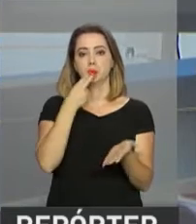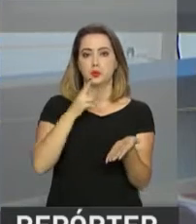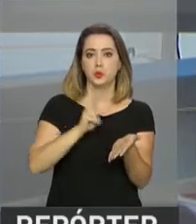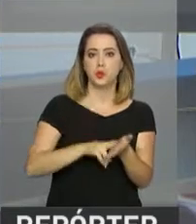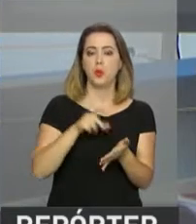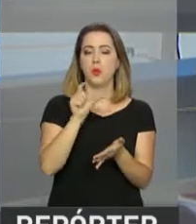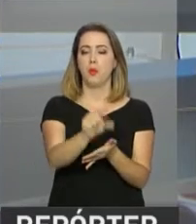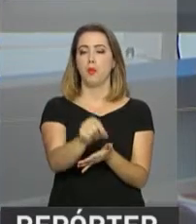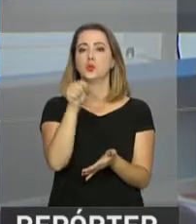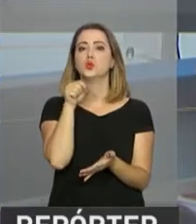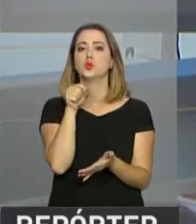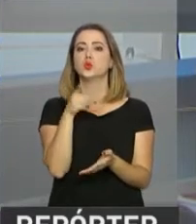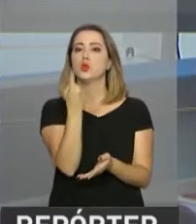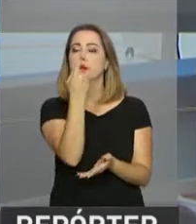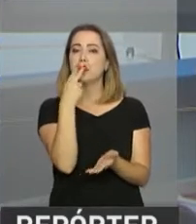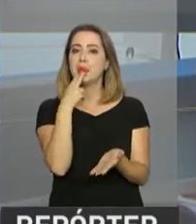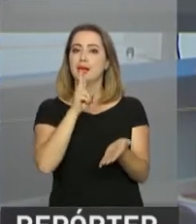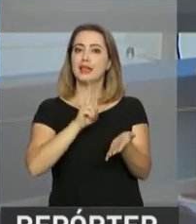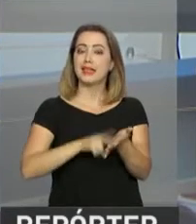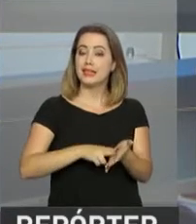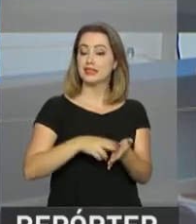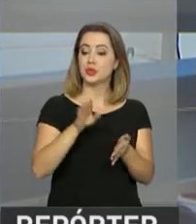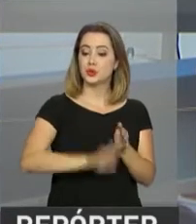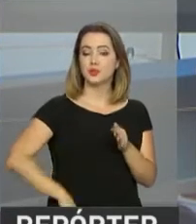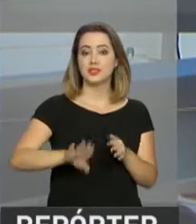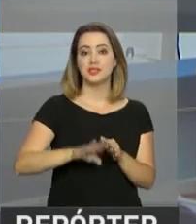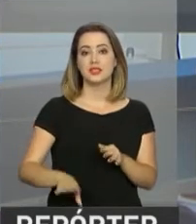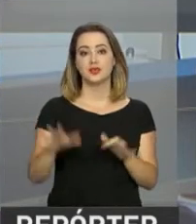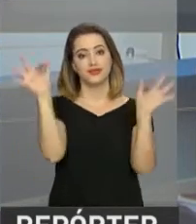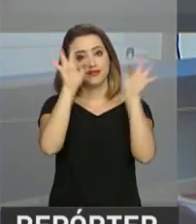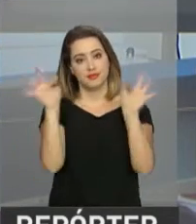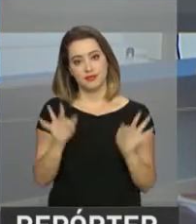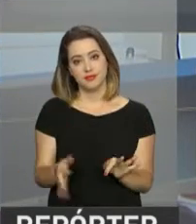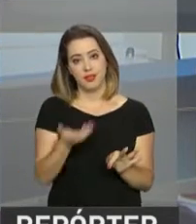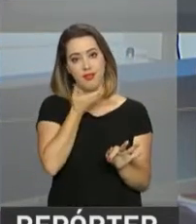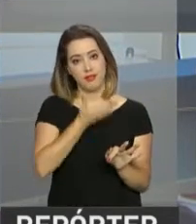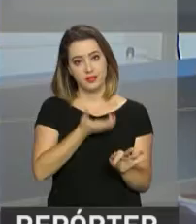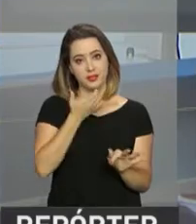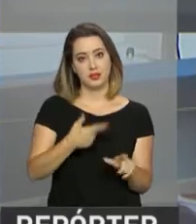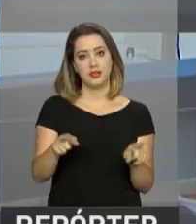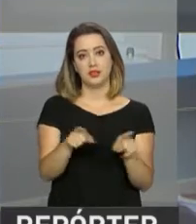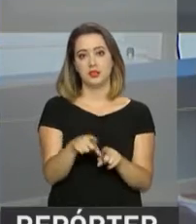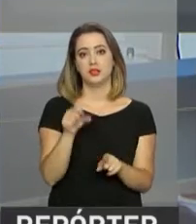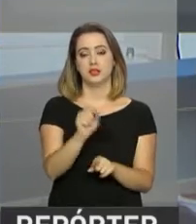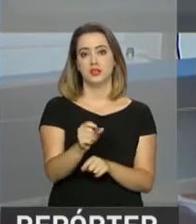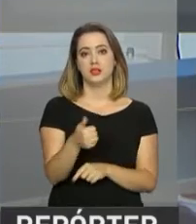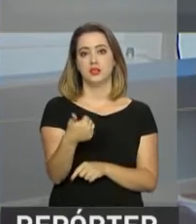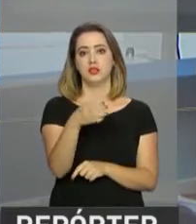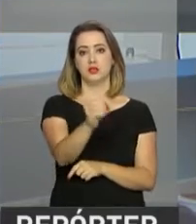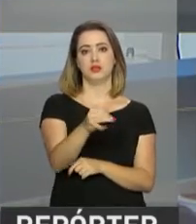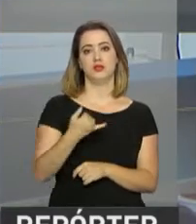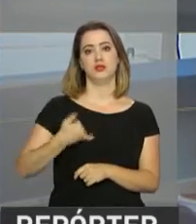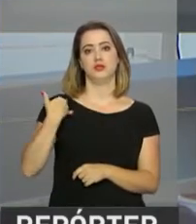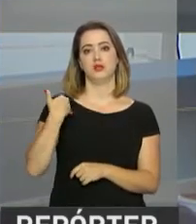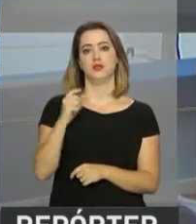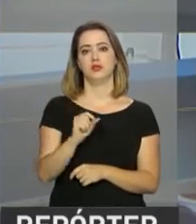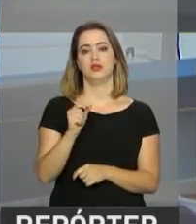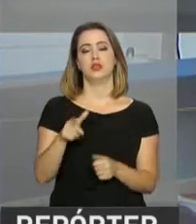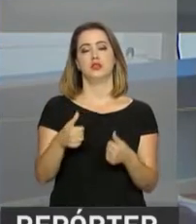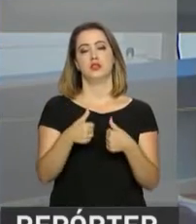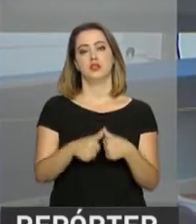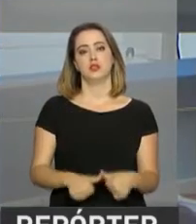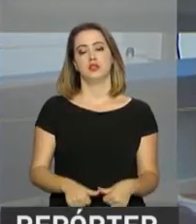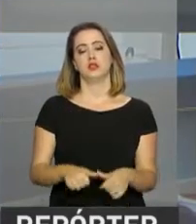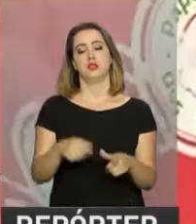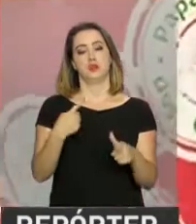adotar uma cartinha e fazer um Natal mais feliz para crianças de até 10 anos de idade que estão em situação de vulnerabilidade